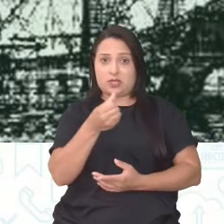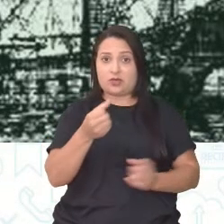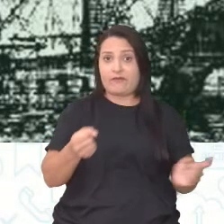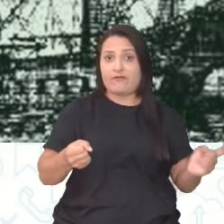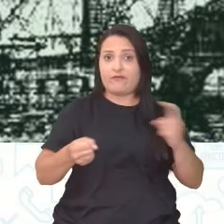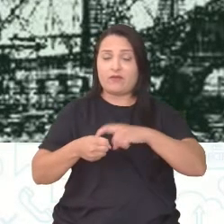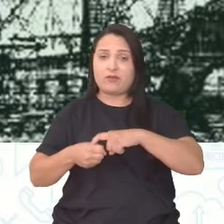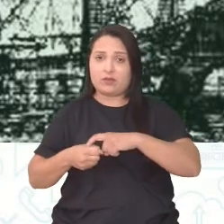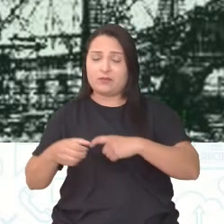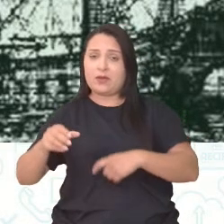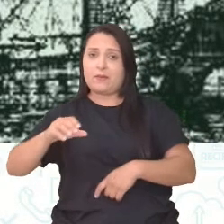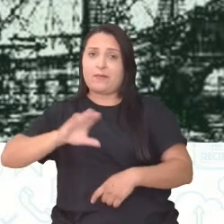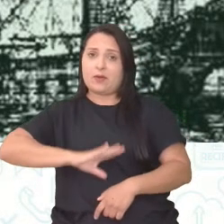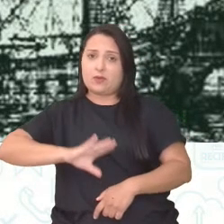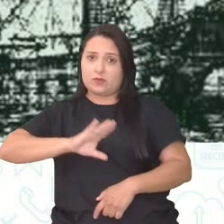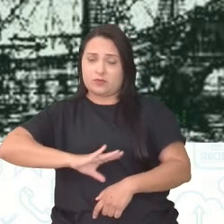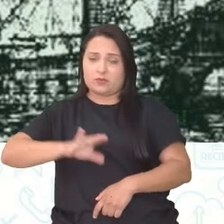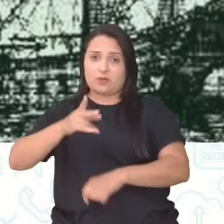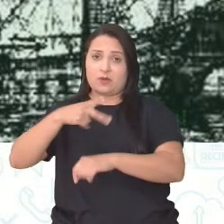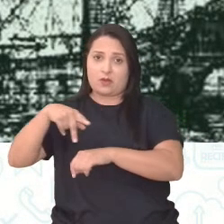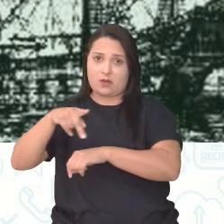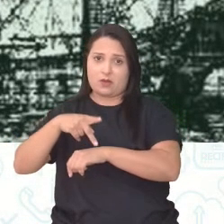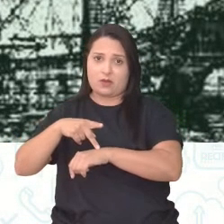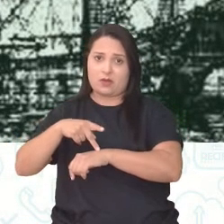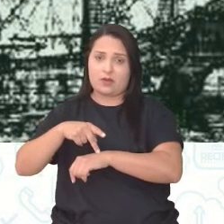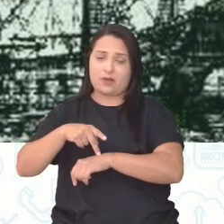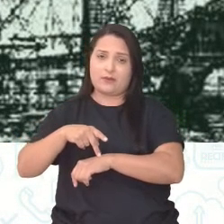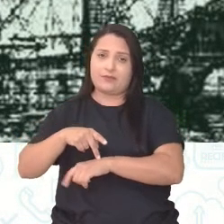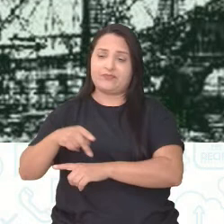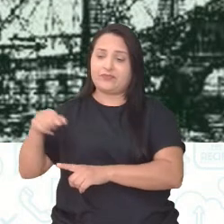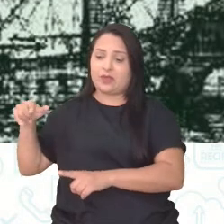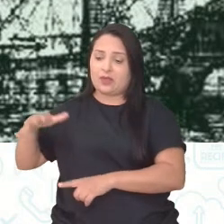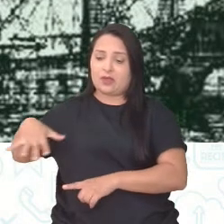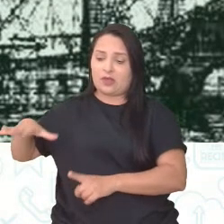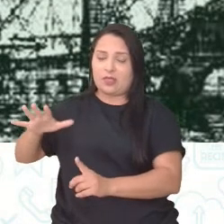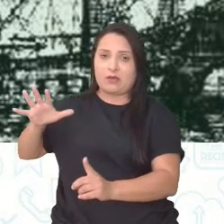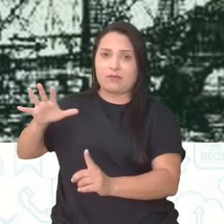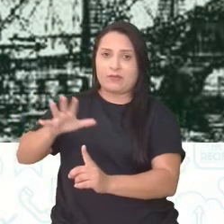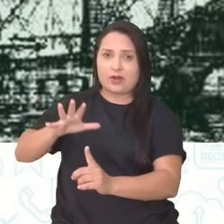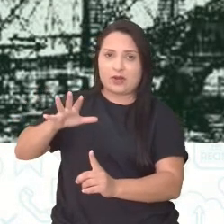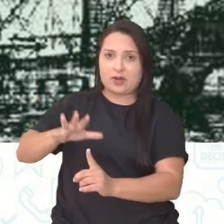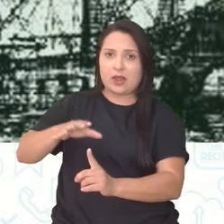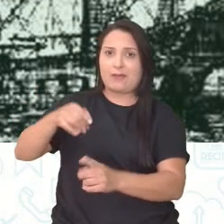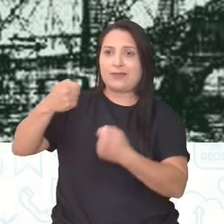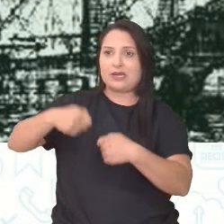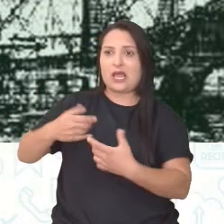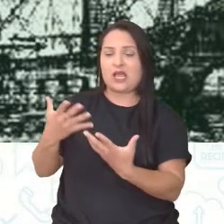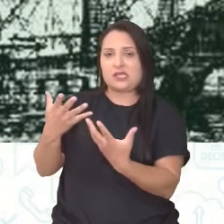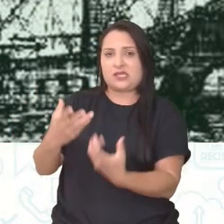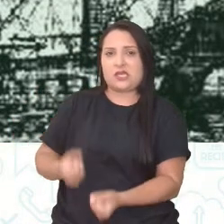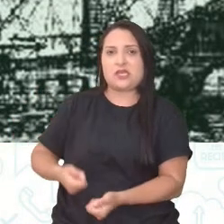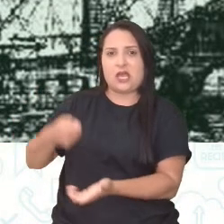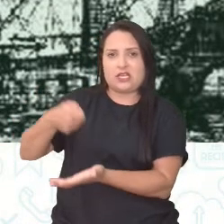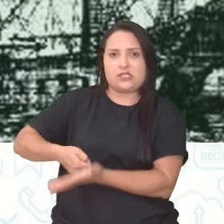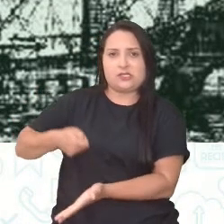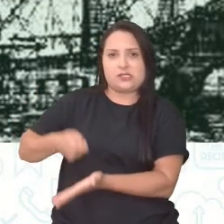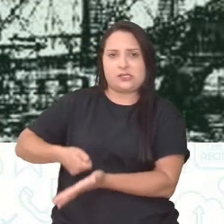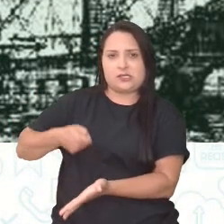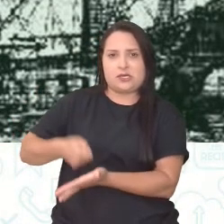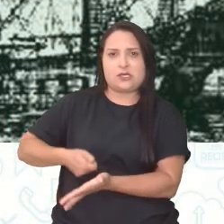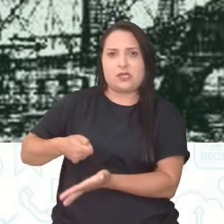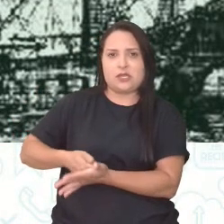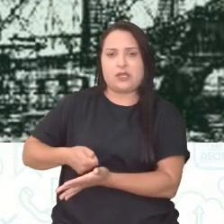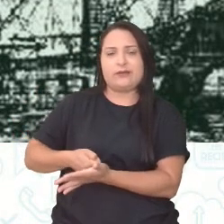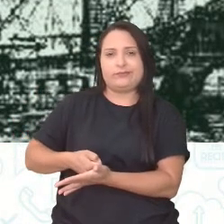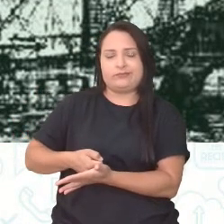Portugal. Pressionado pelos portugueses, Dom João VI teve que aceitar as exigências feitas e